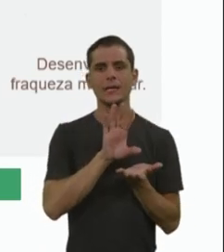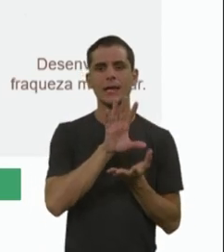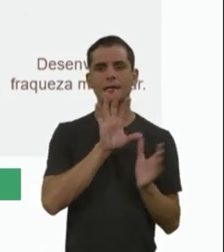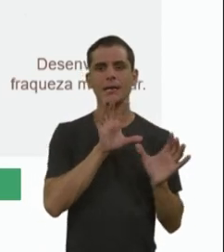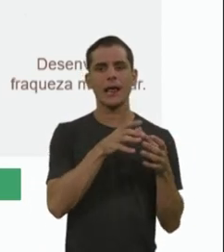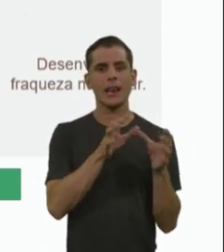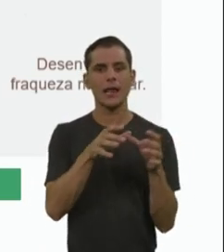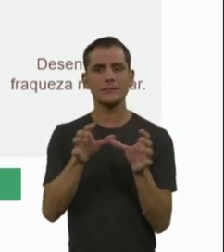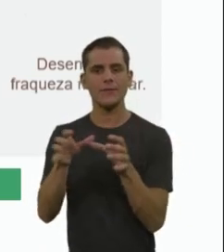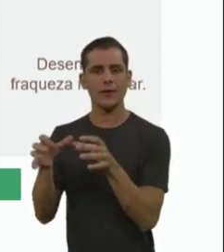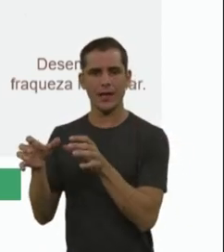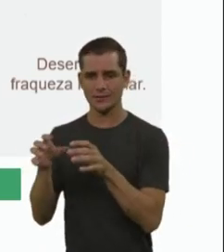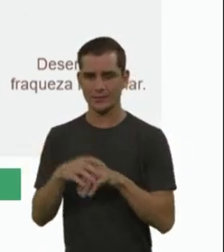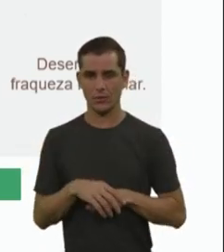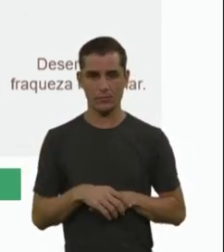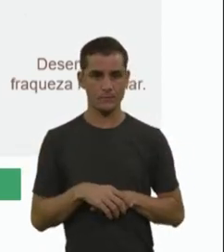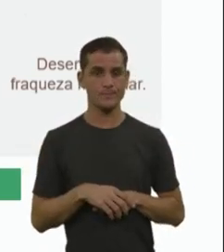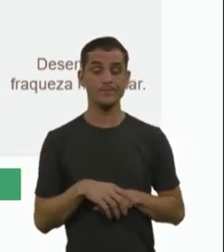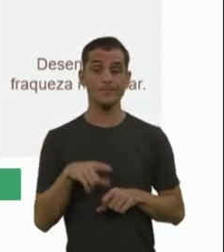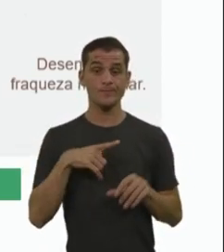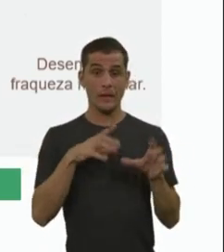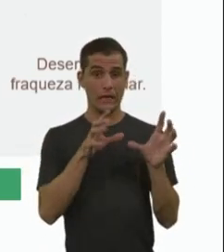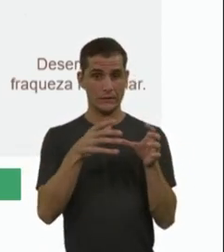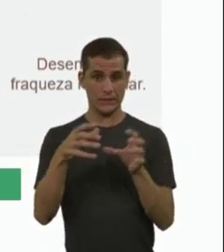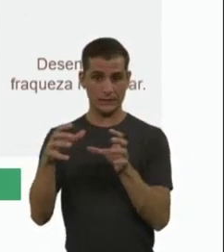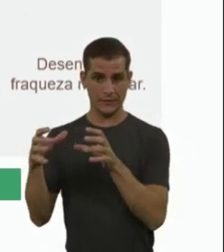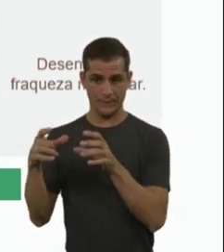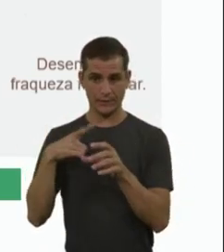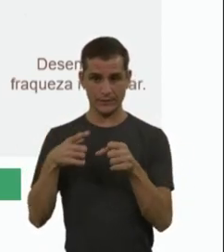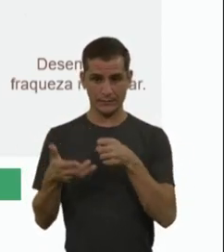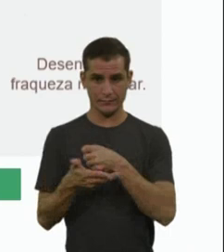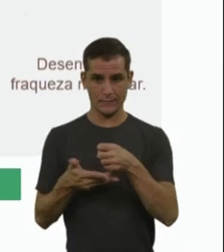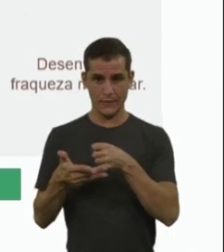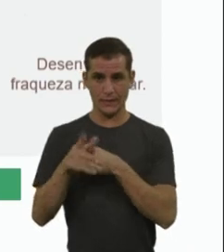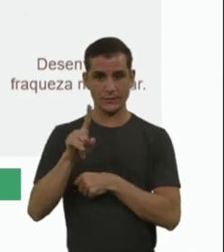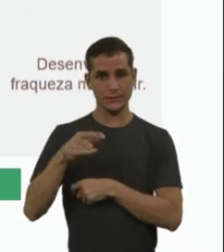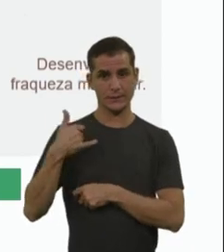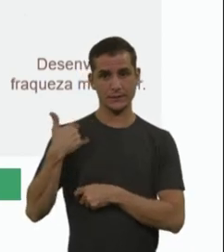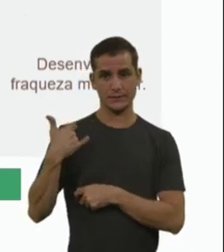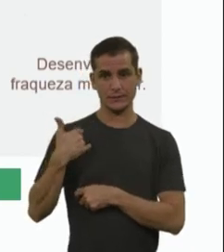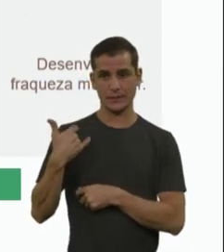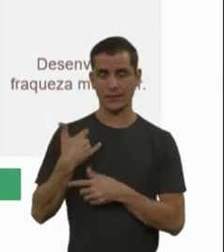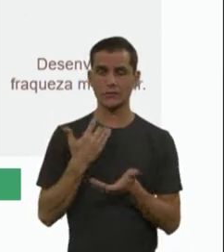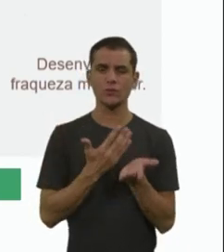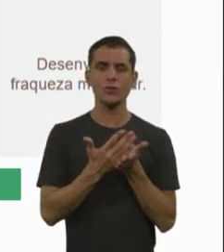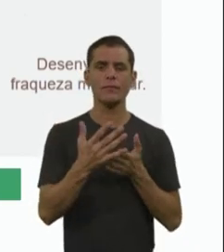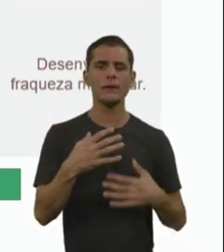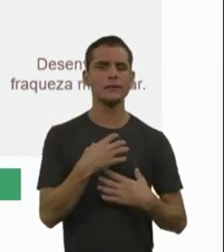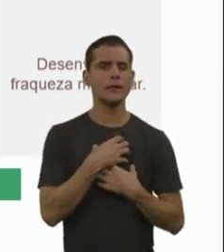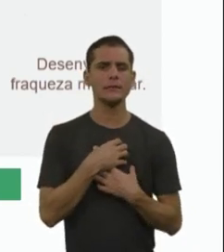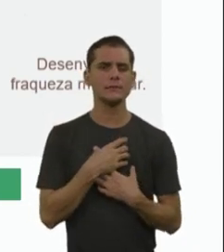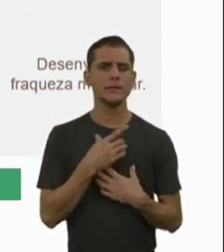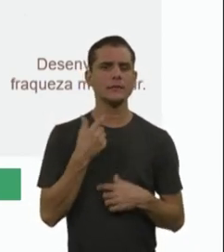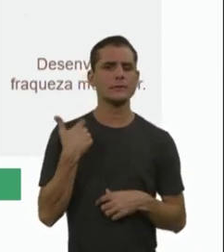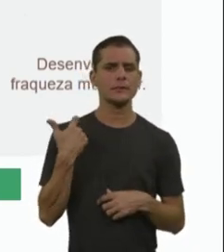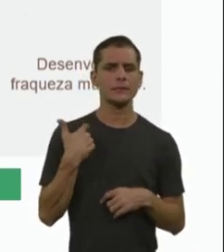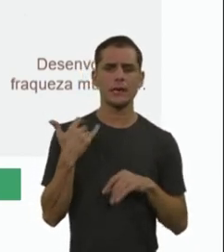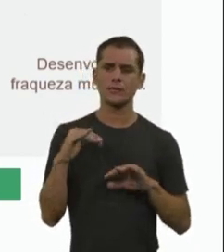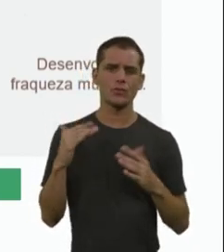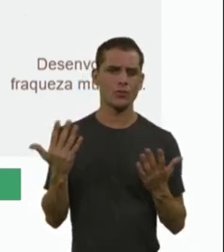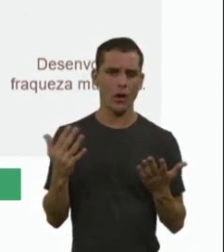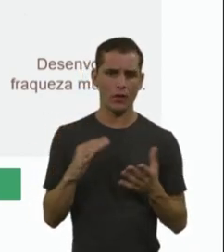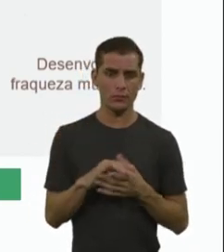classificação ela vai se basear na idade do início dos sintomas e no marco motor na